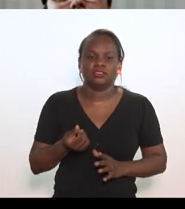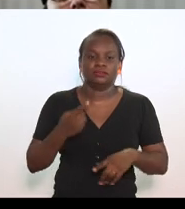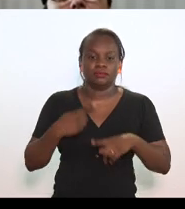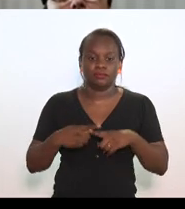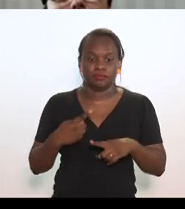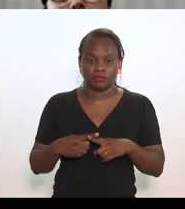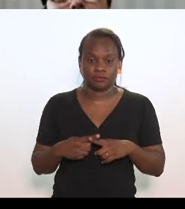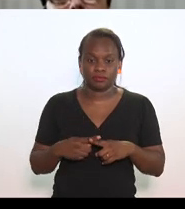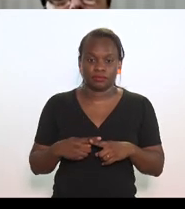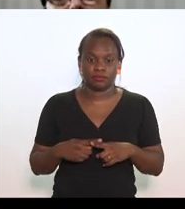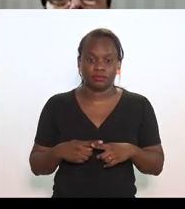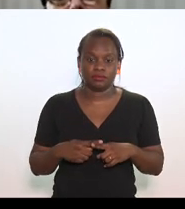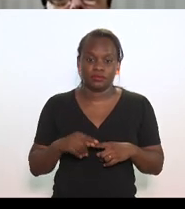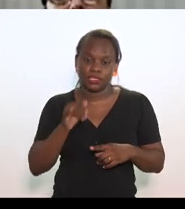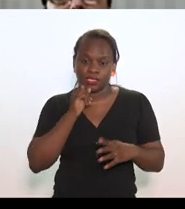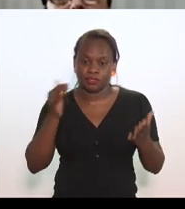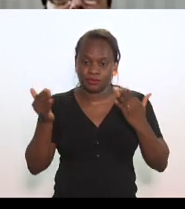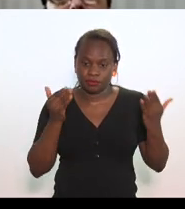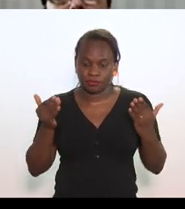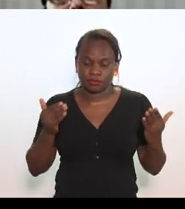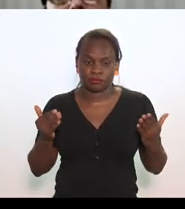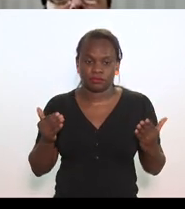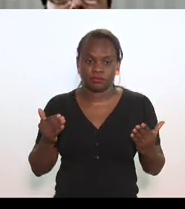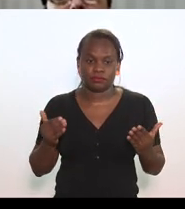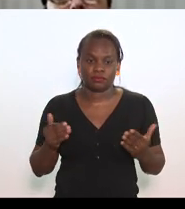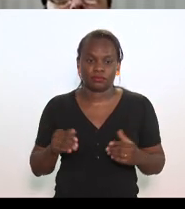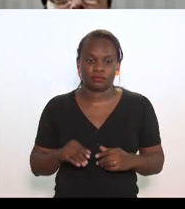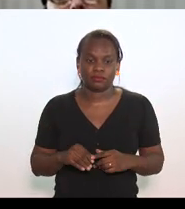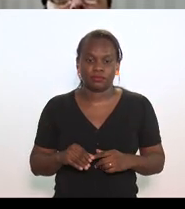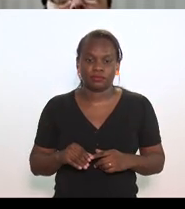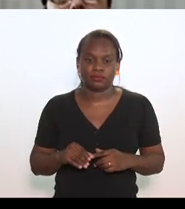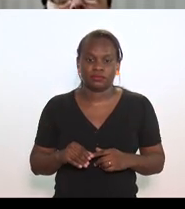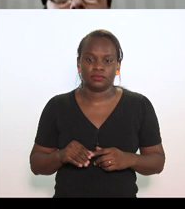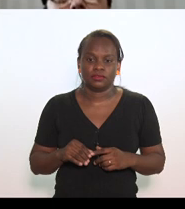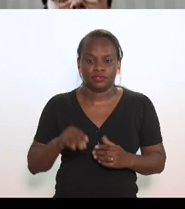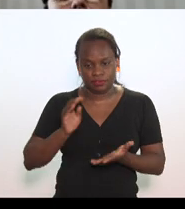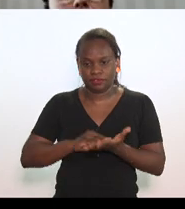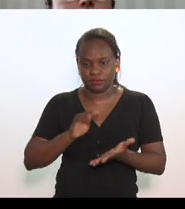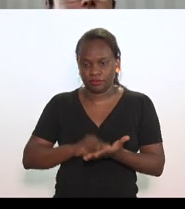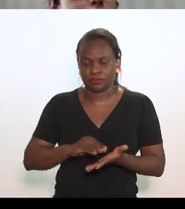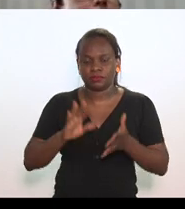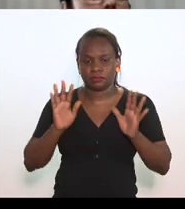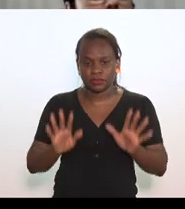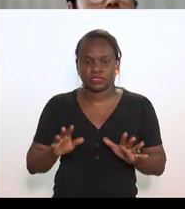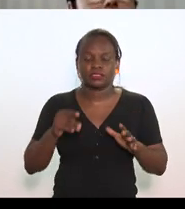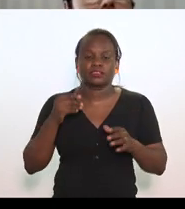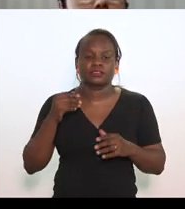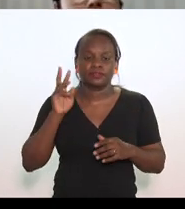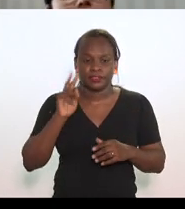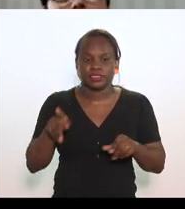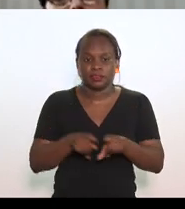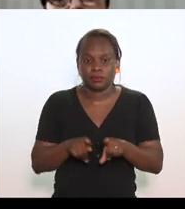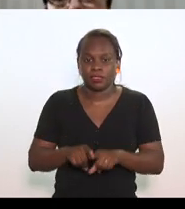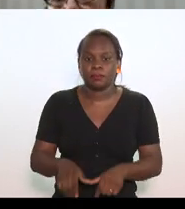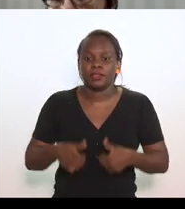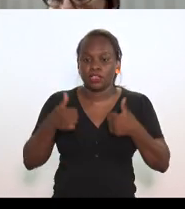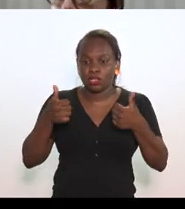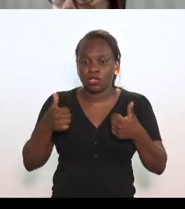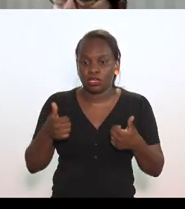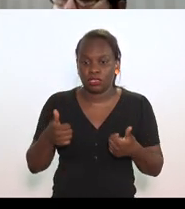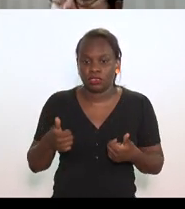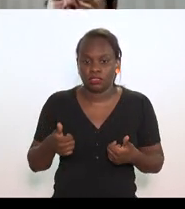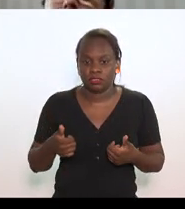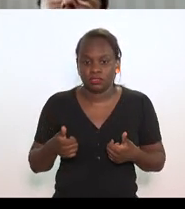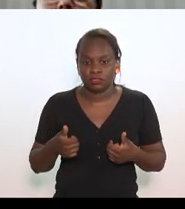a simulação diria precária, mas diria também que melhor isso do que nada,